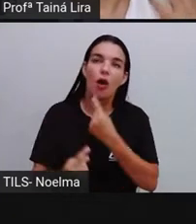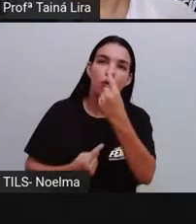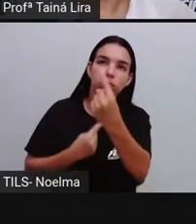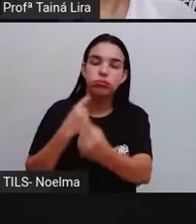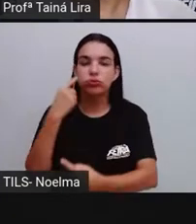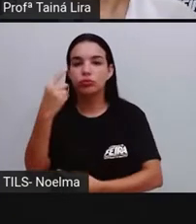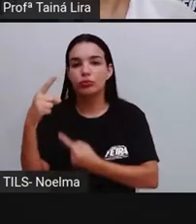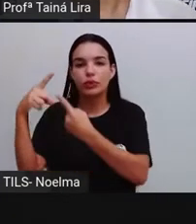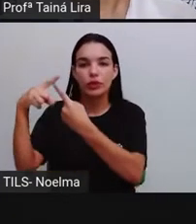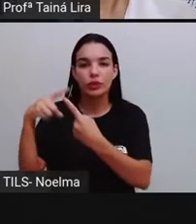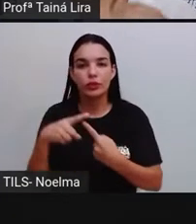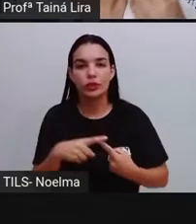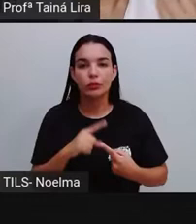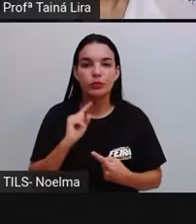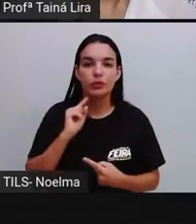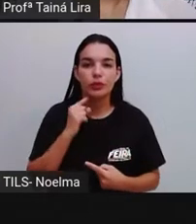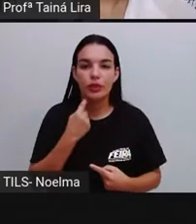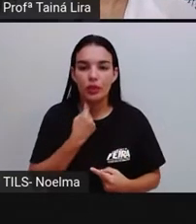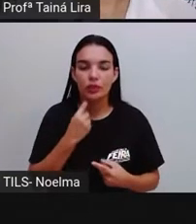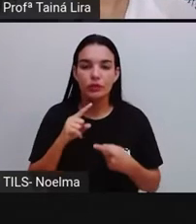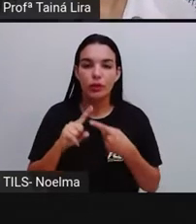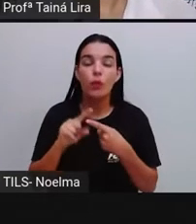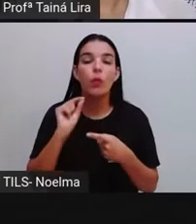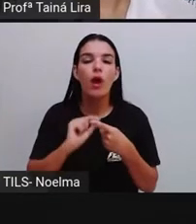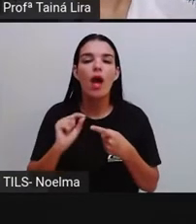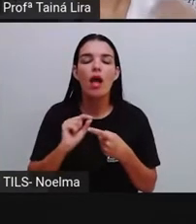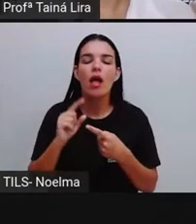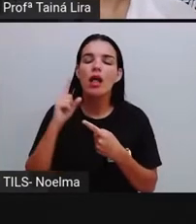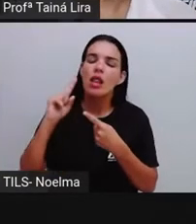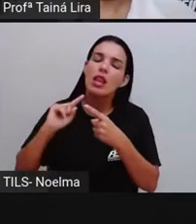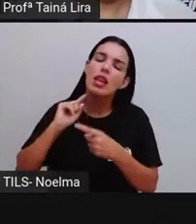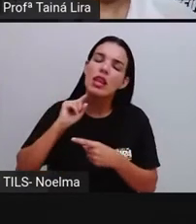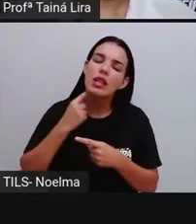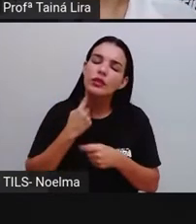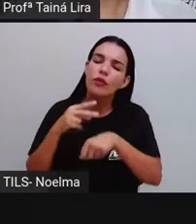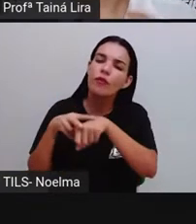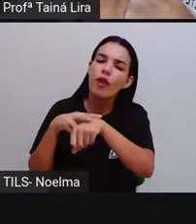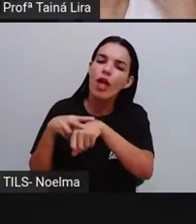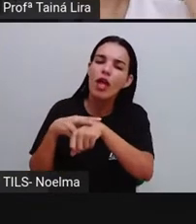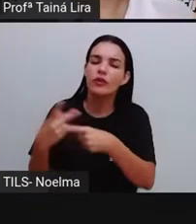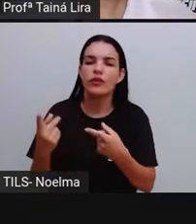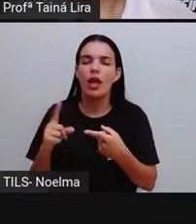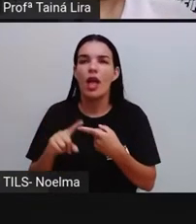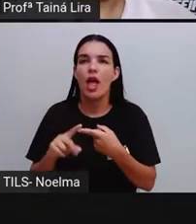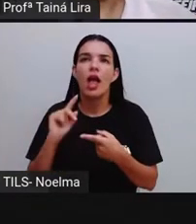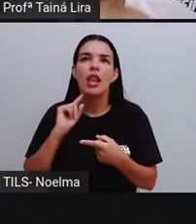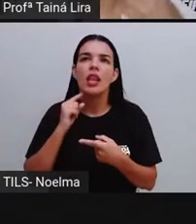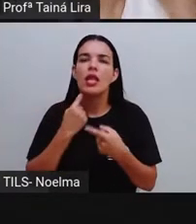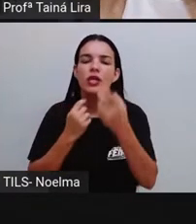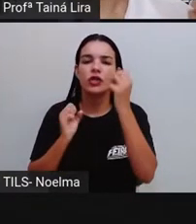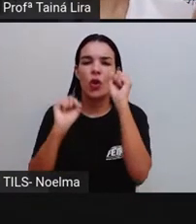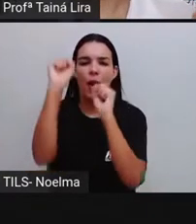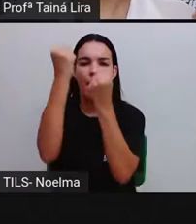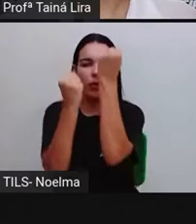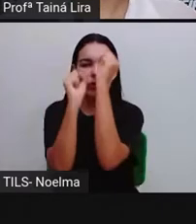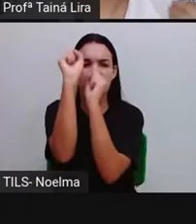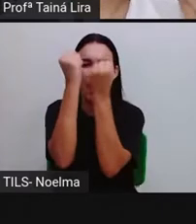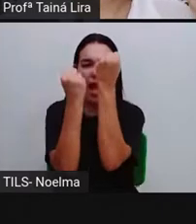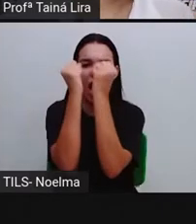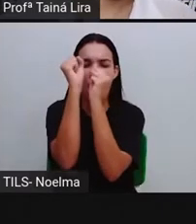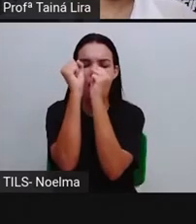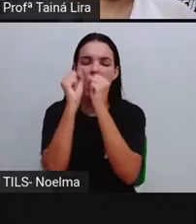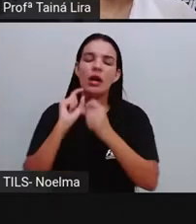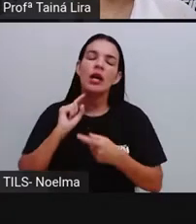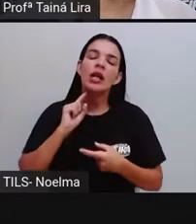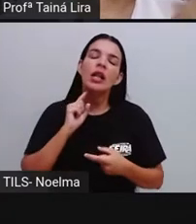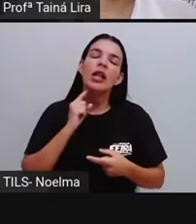Como a Pró ia falando. O lixo verde, o lixo industrial, o lixo comercial, o lixo